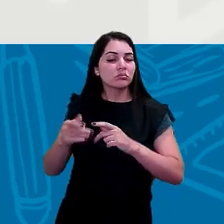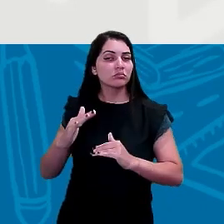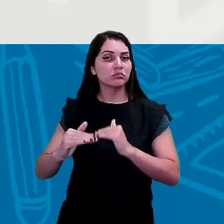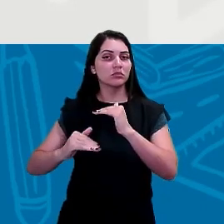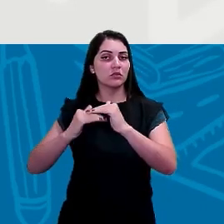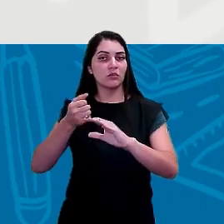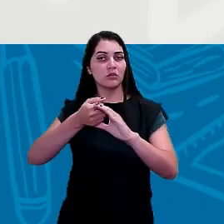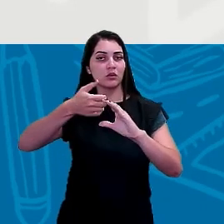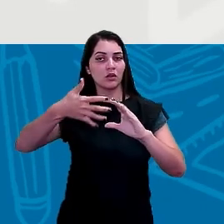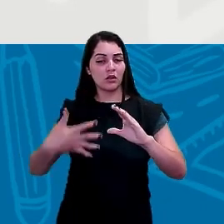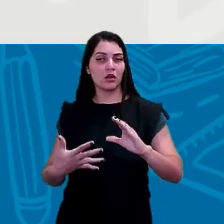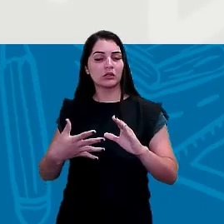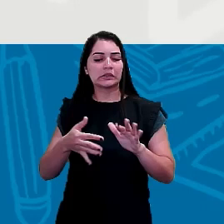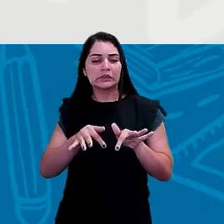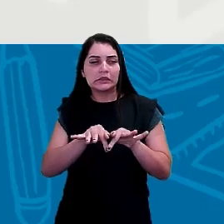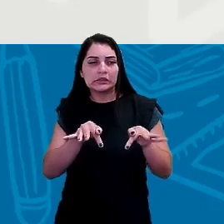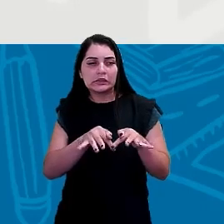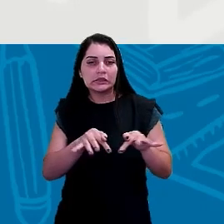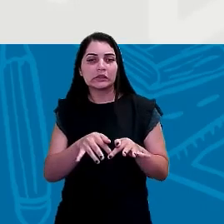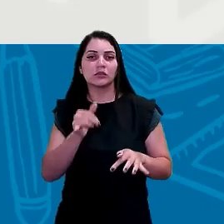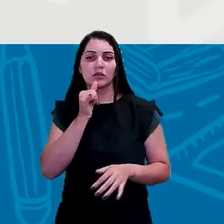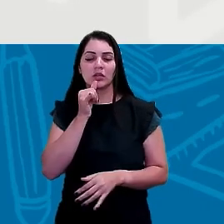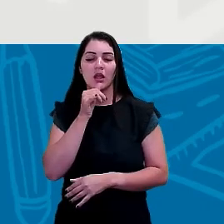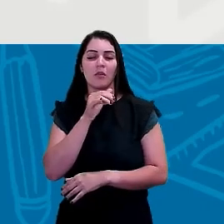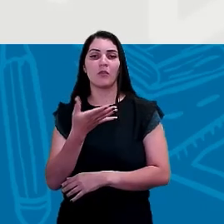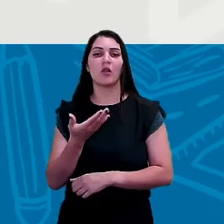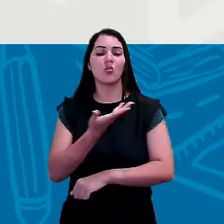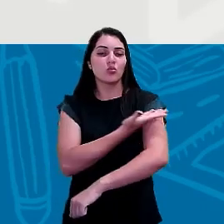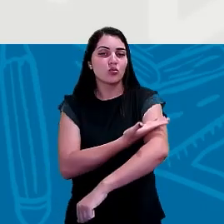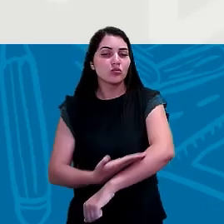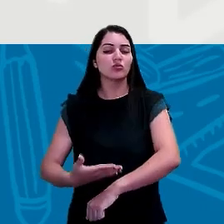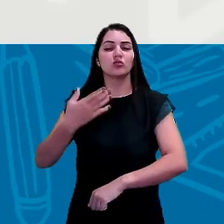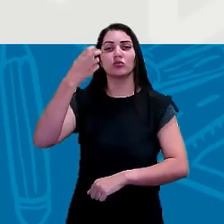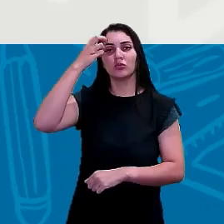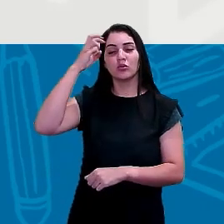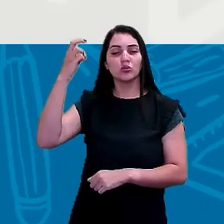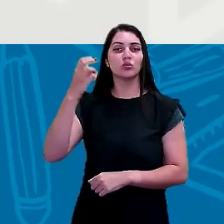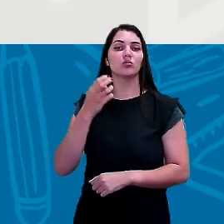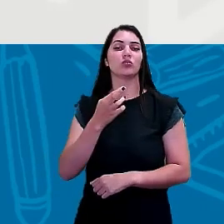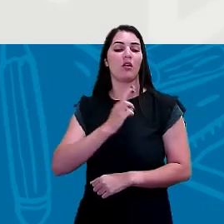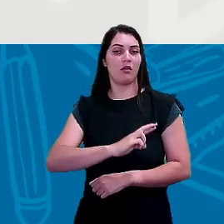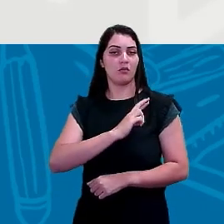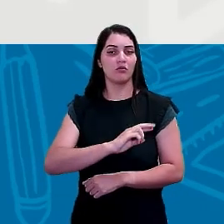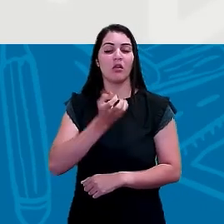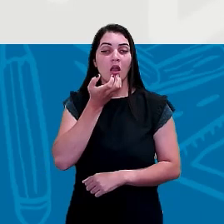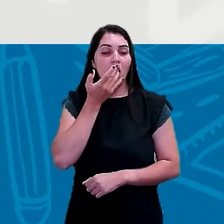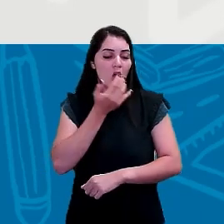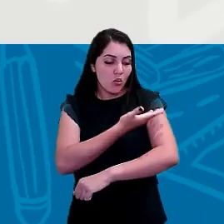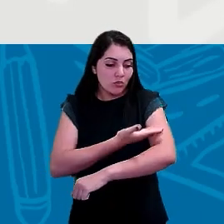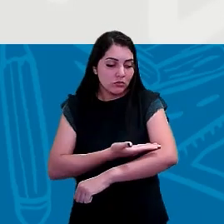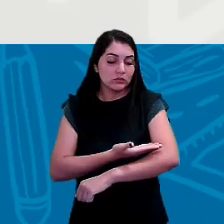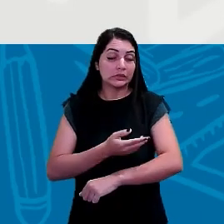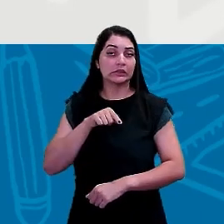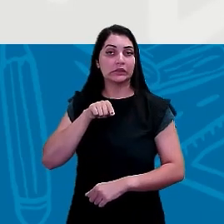com características bastante peculiares. Questão de etnia, costumes, cultura, religião. E,